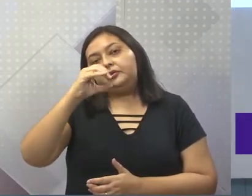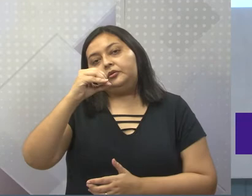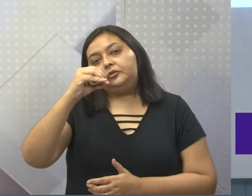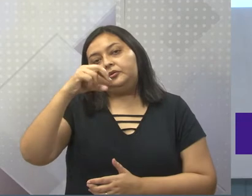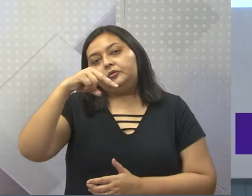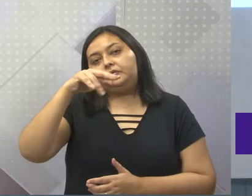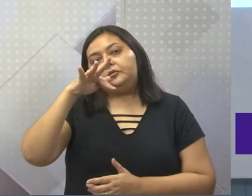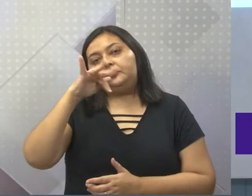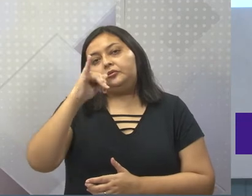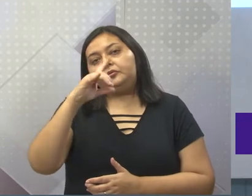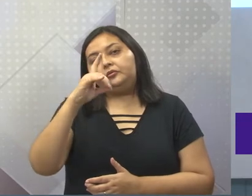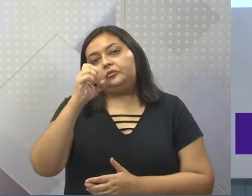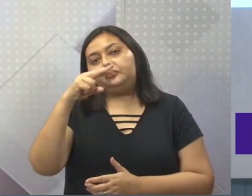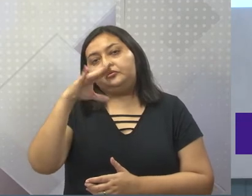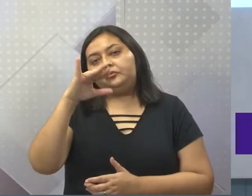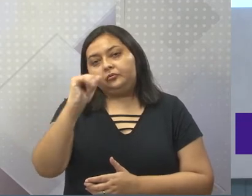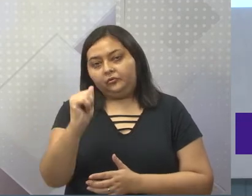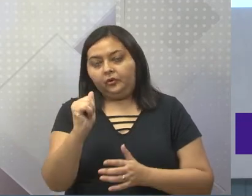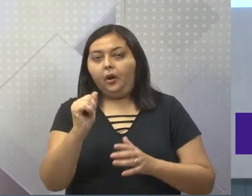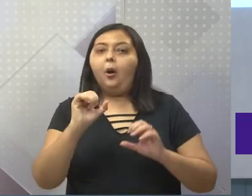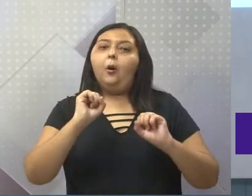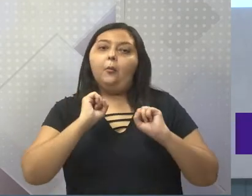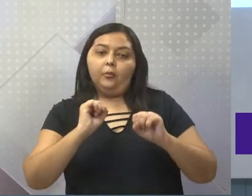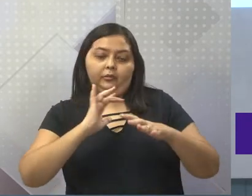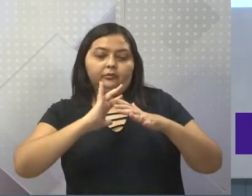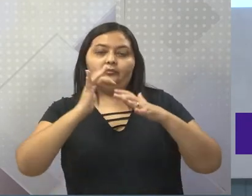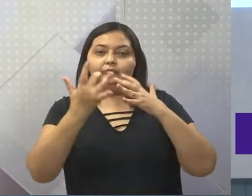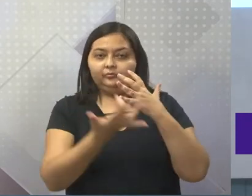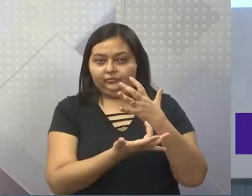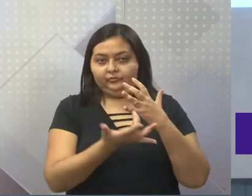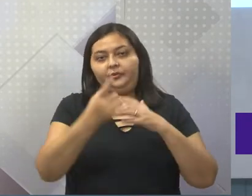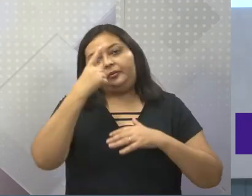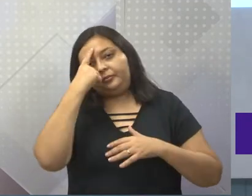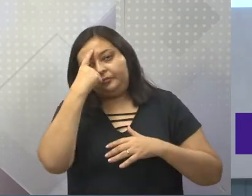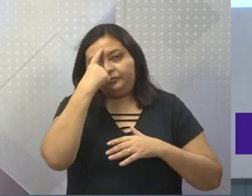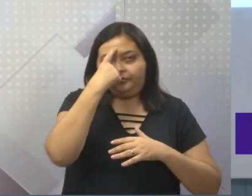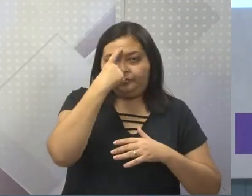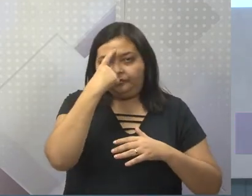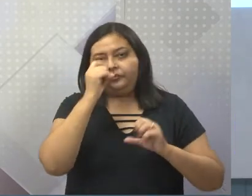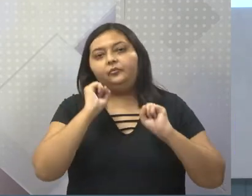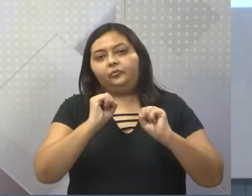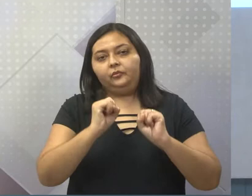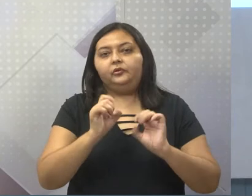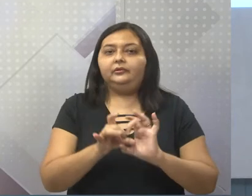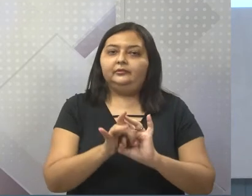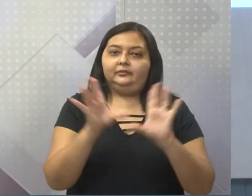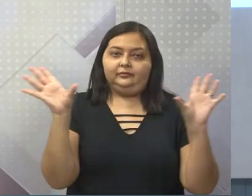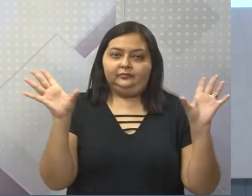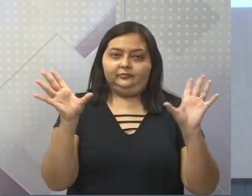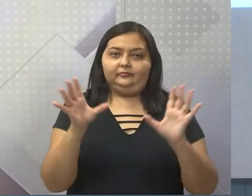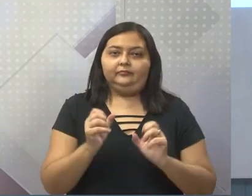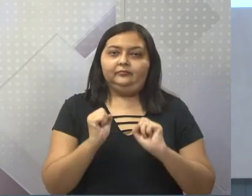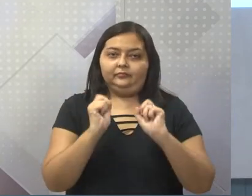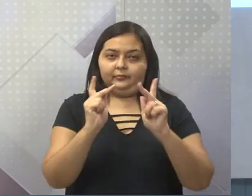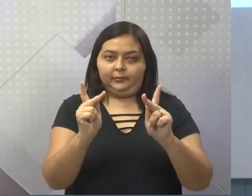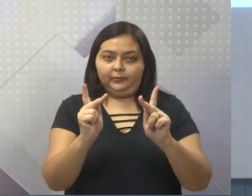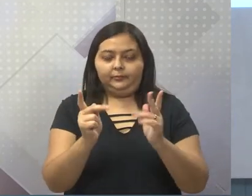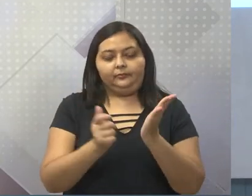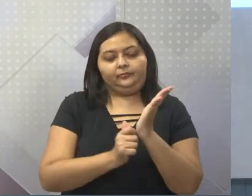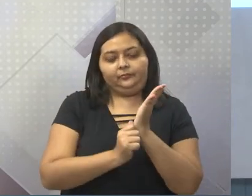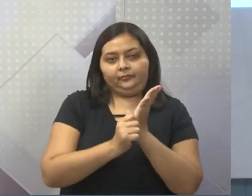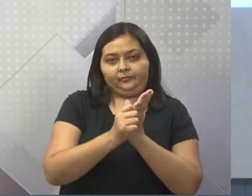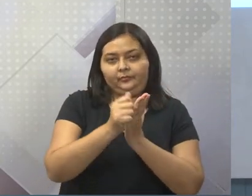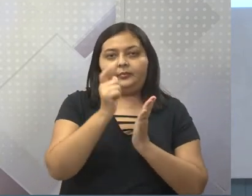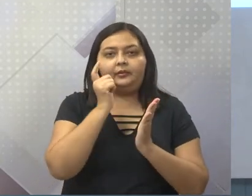Ou vocês podem me procurar também pelas redes sociais para tirar algumas dúvidas, tá bom? Então, vê só, caderno